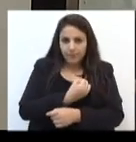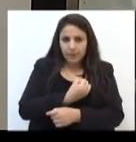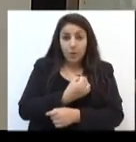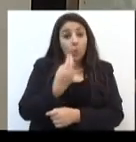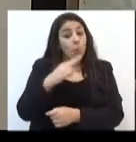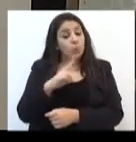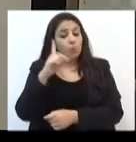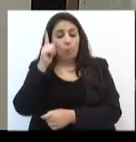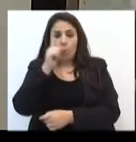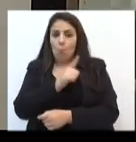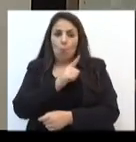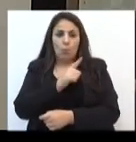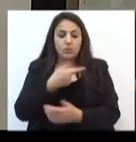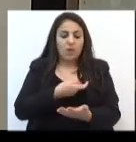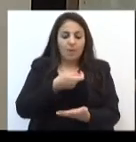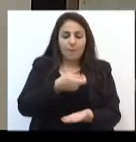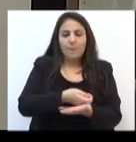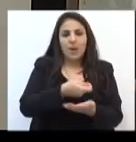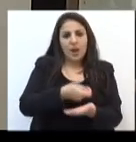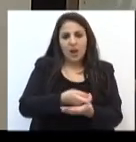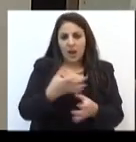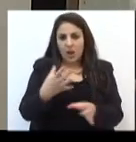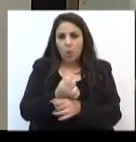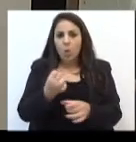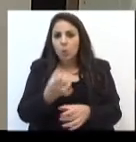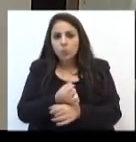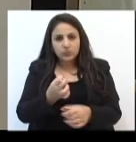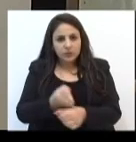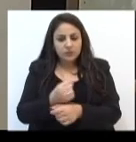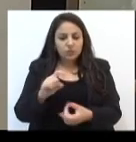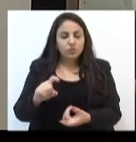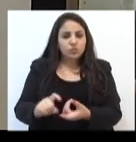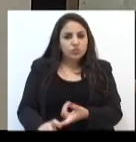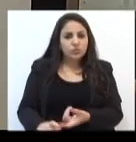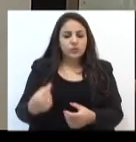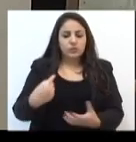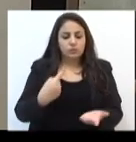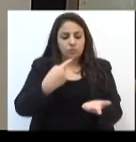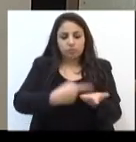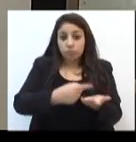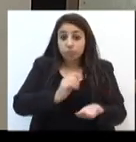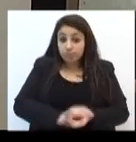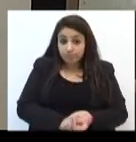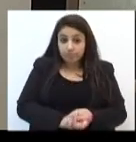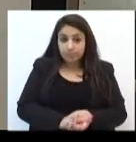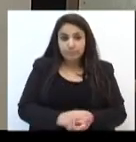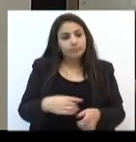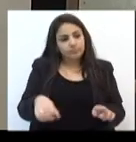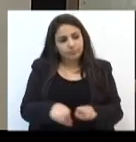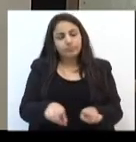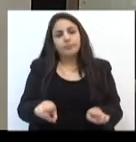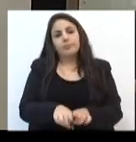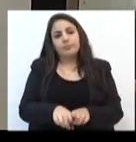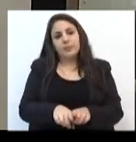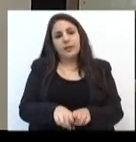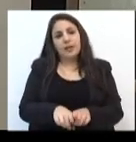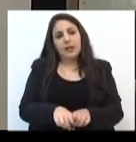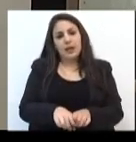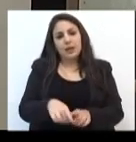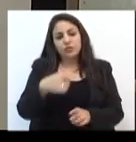ou que não conseguem pagar as suas dívidas, os seus compromissos, ferem